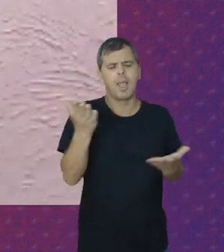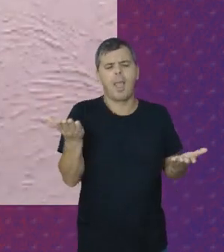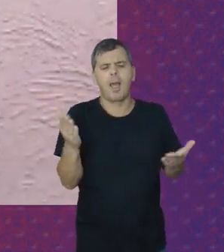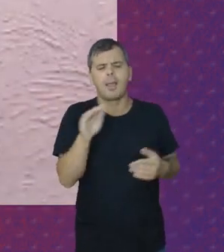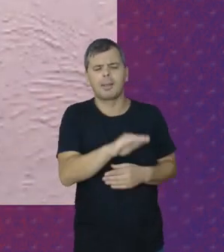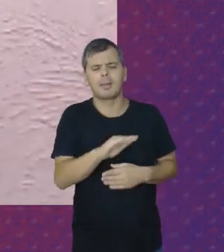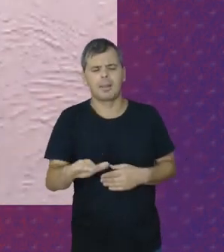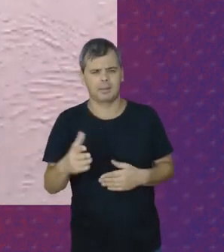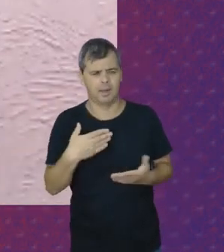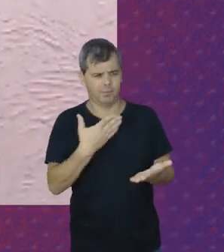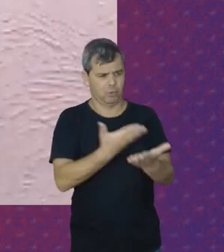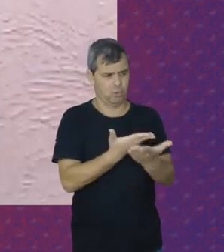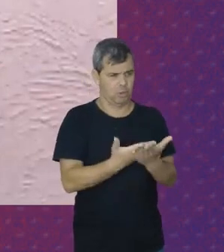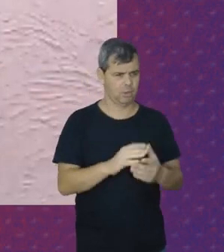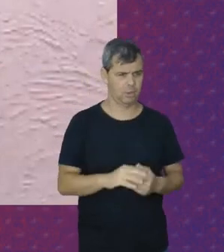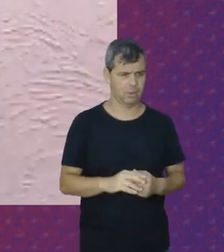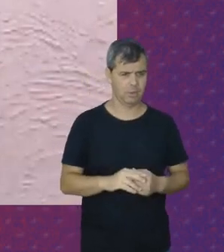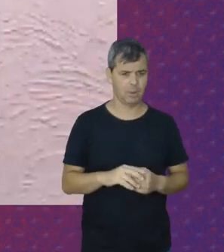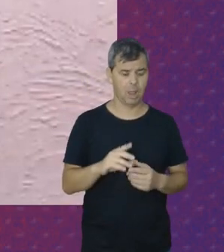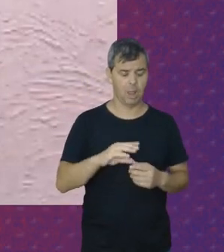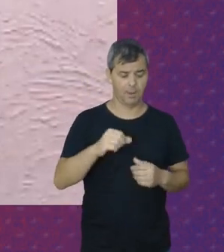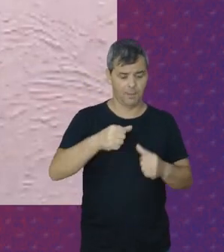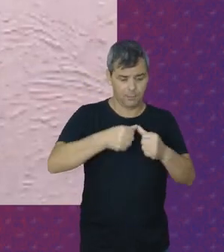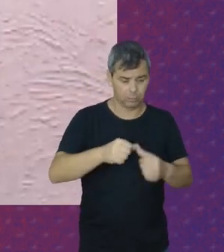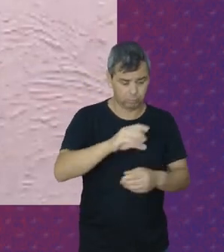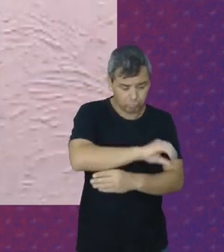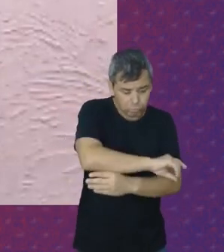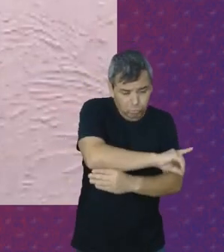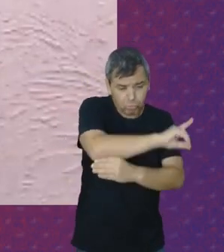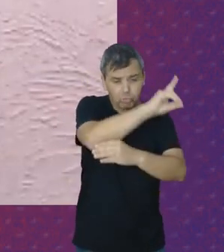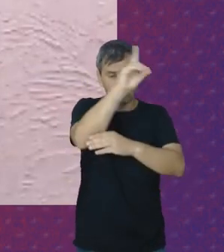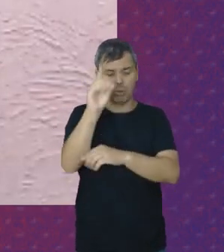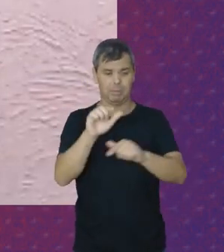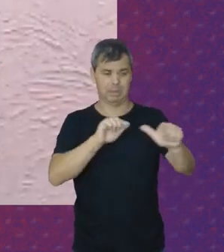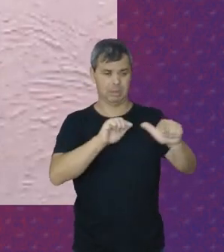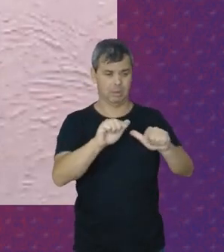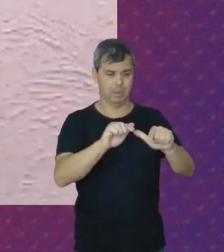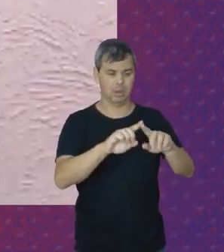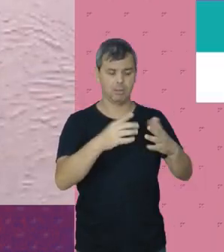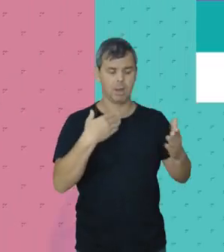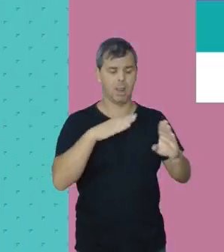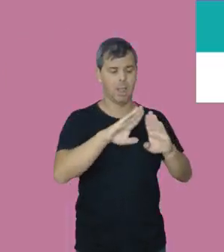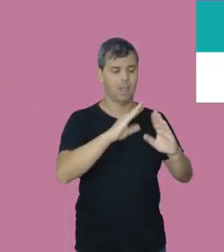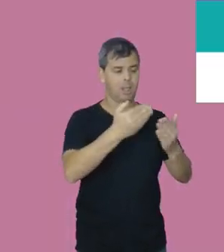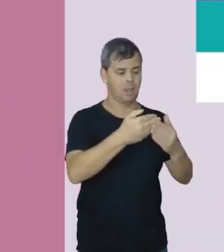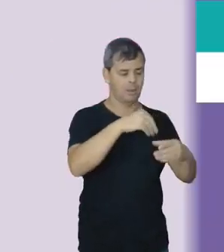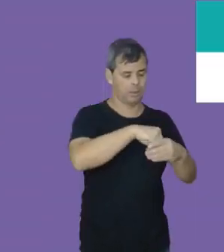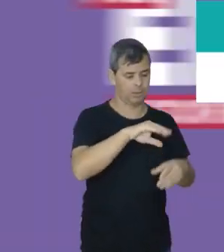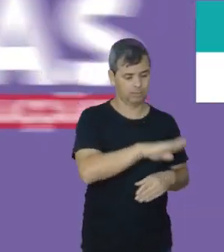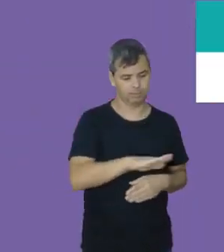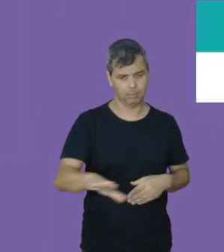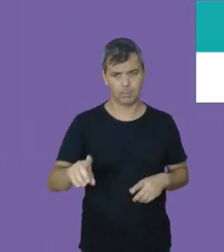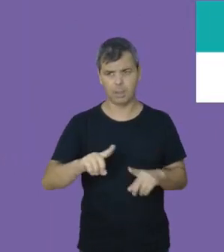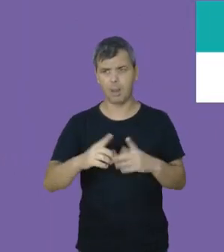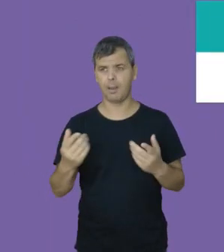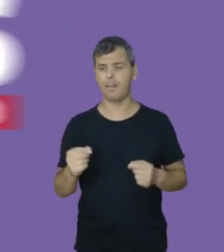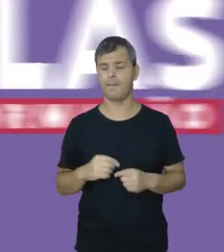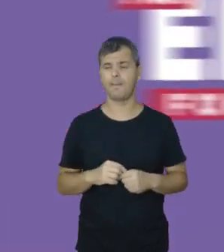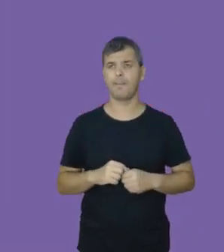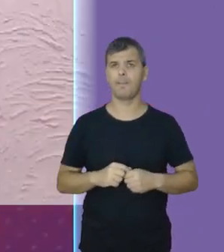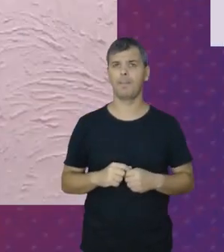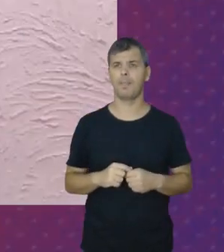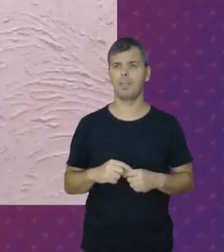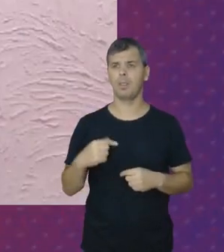estava estudando? Não Ela ficou o dia inteiro trabalhando Então ela vira uma trabalhadora doméstica E trabalha infantil Apesar